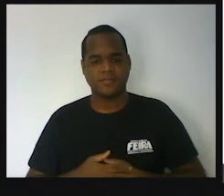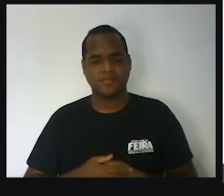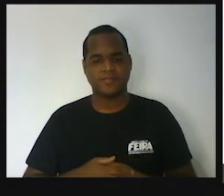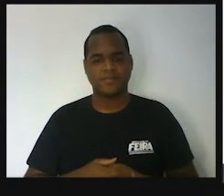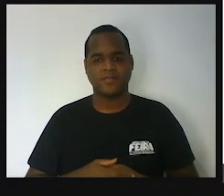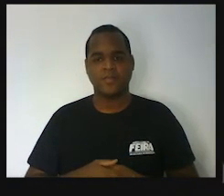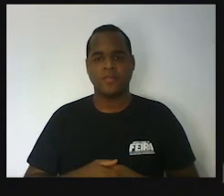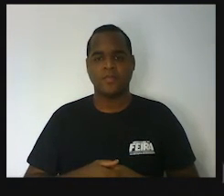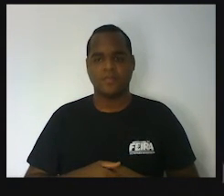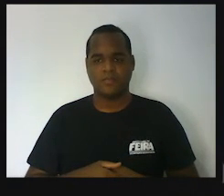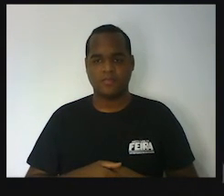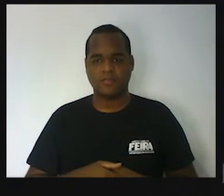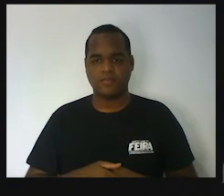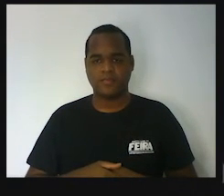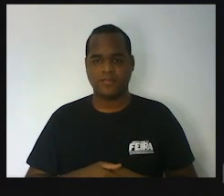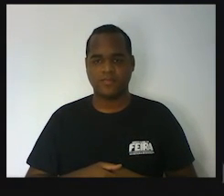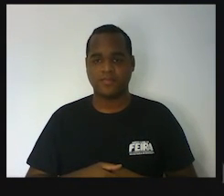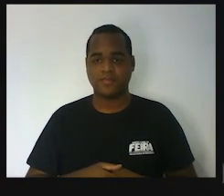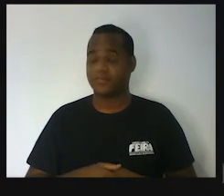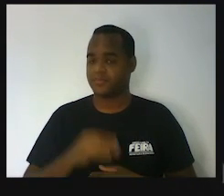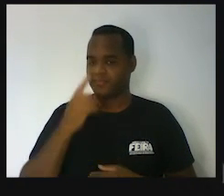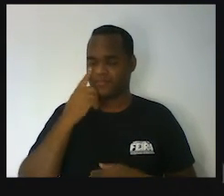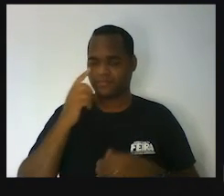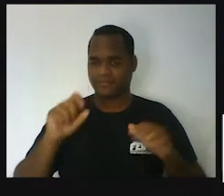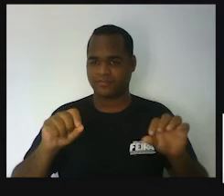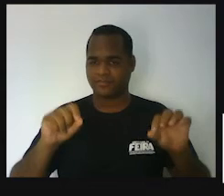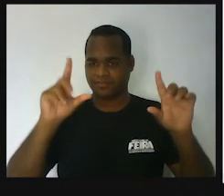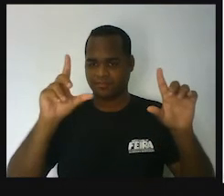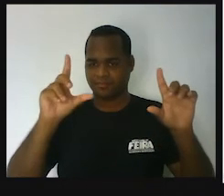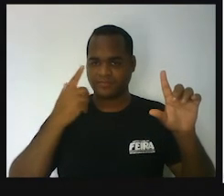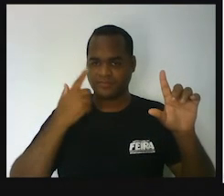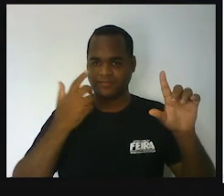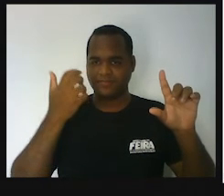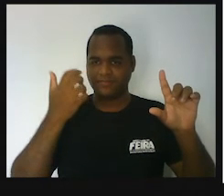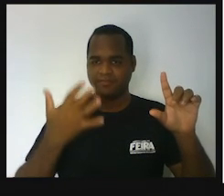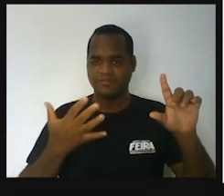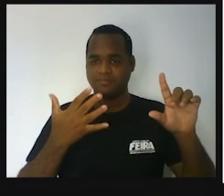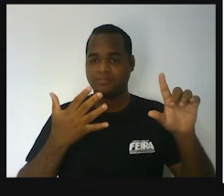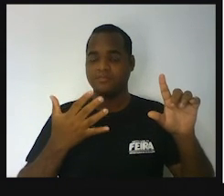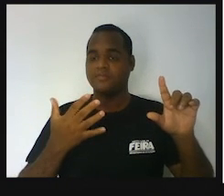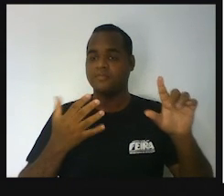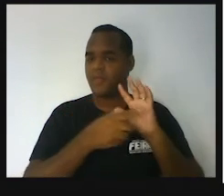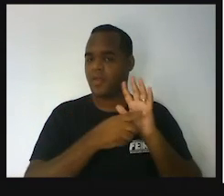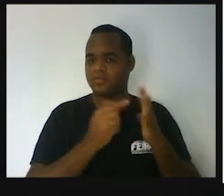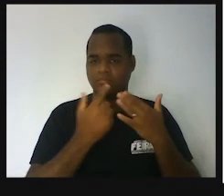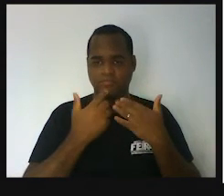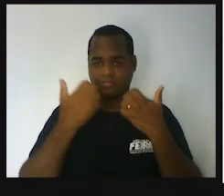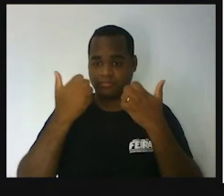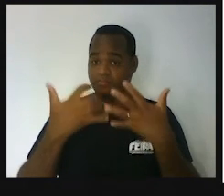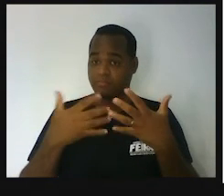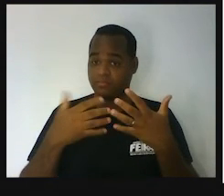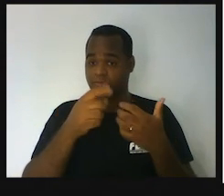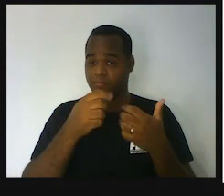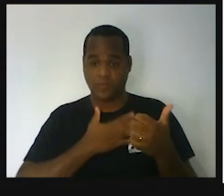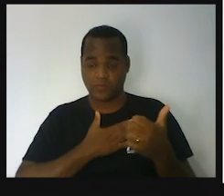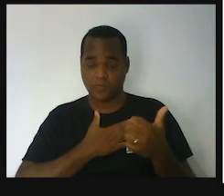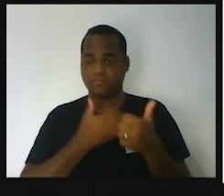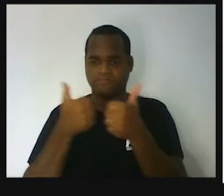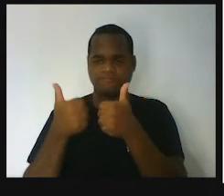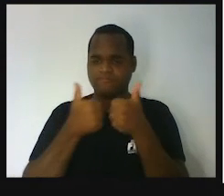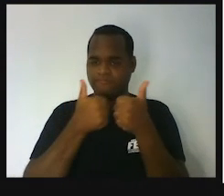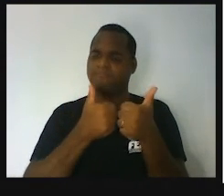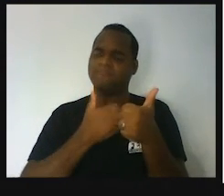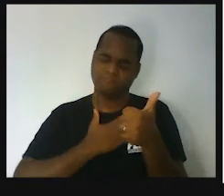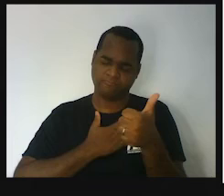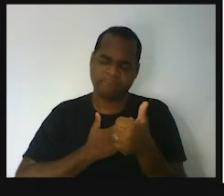aqui para os nossos slides bacaninhas. antes de tudo eu quero que você tenha gostado dessa aula porque eu